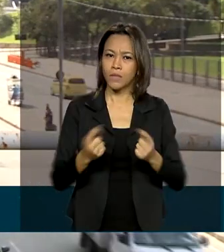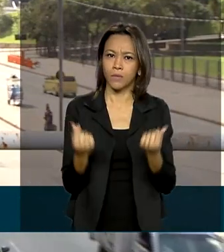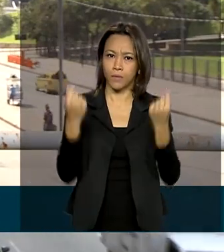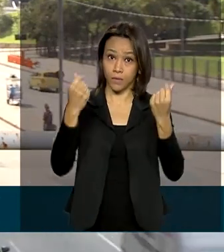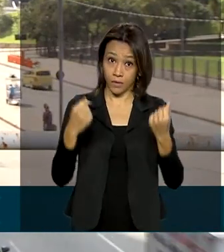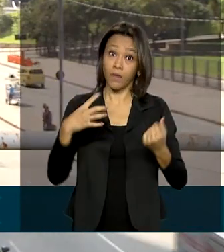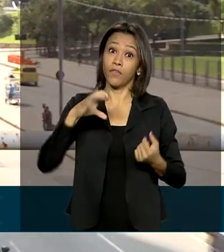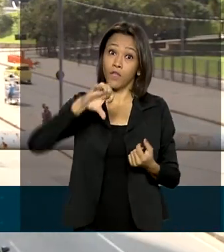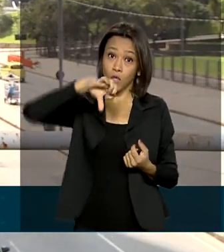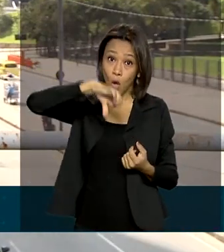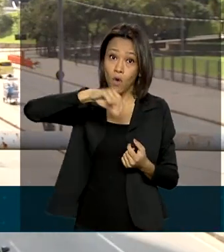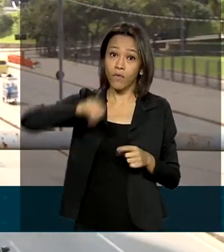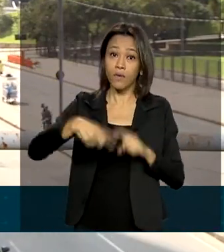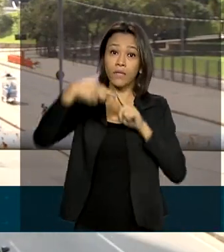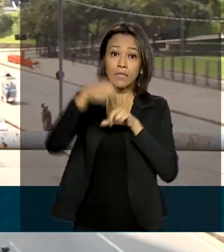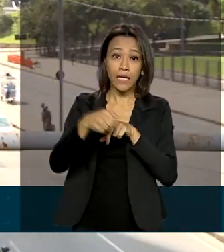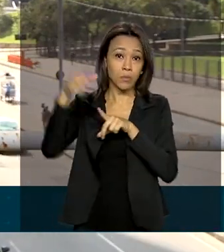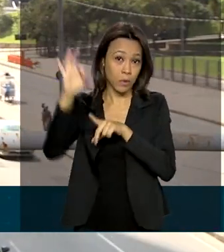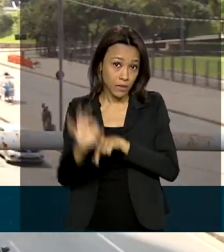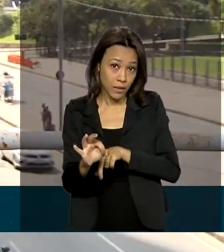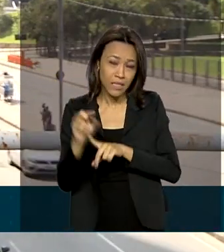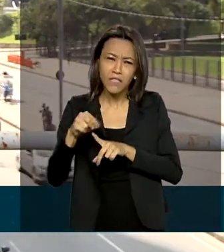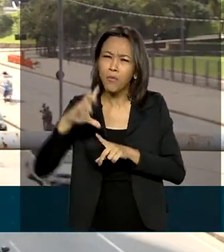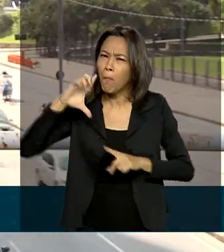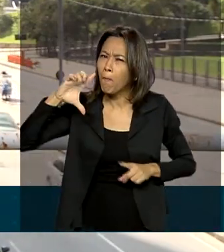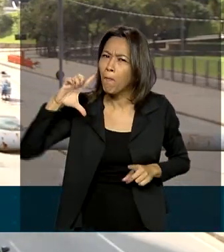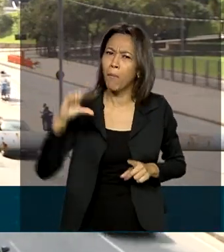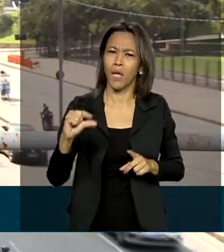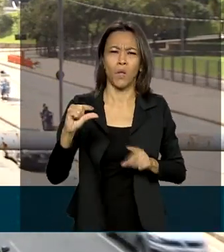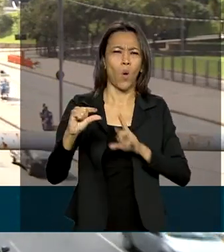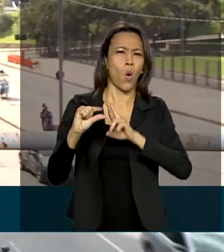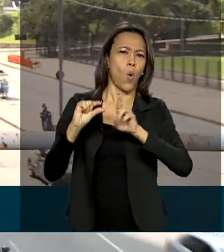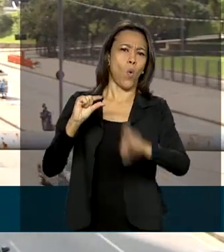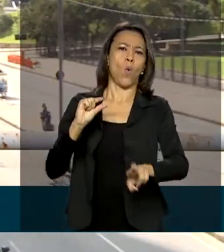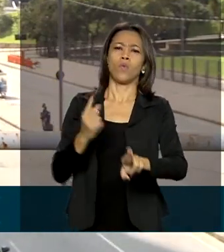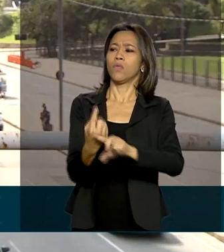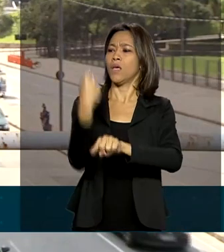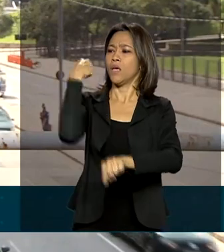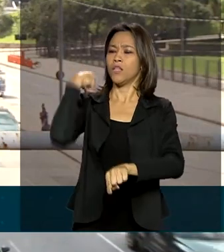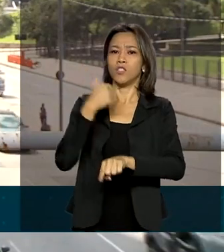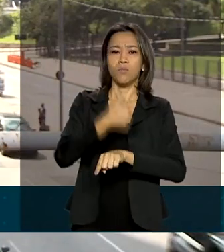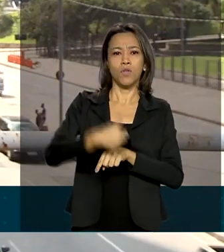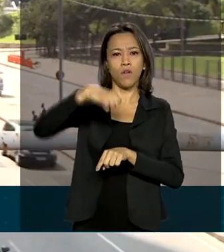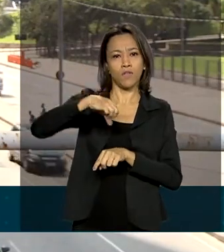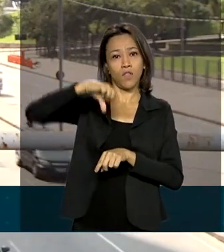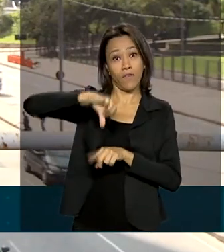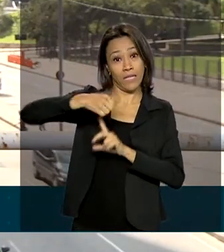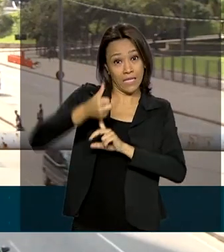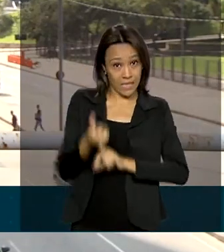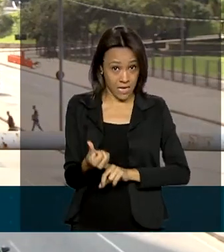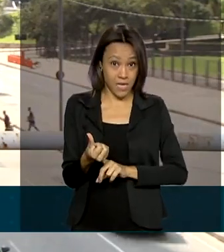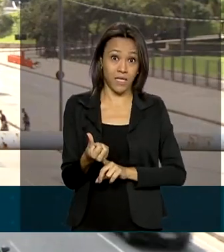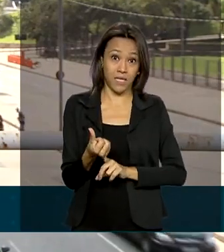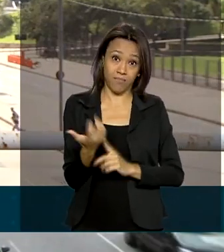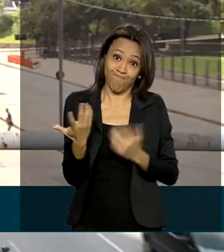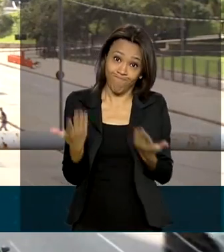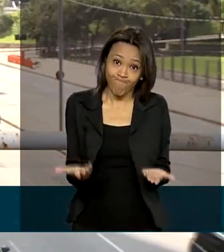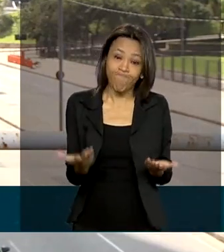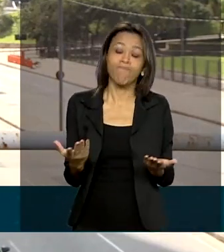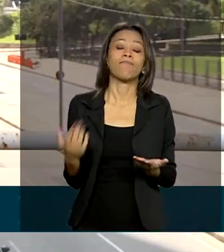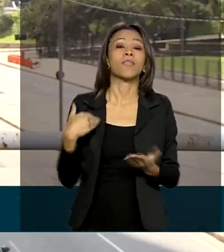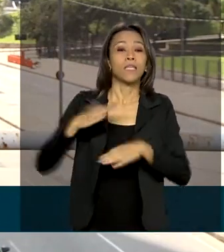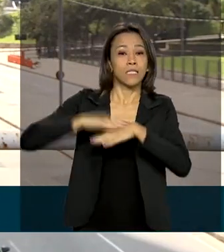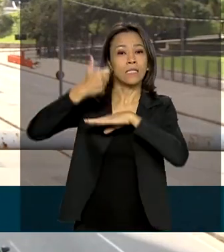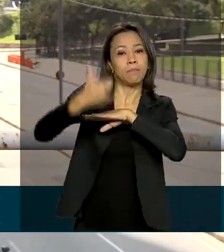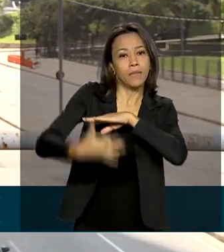% nesse período. Esse foi o menor resultado desde 1996, início da série histórica. De acordo